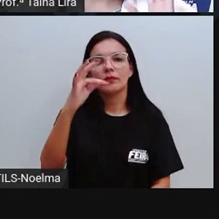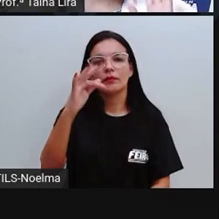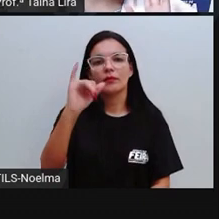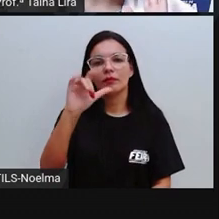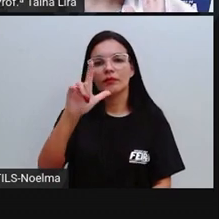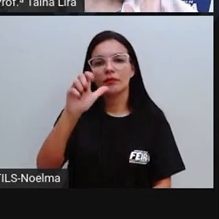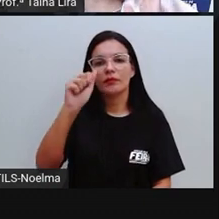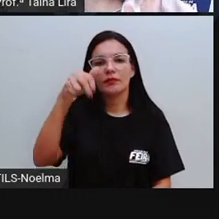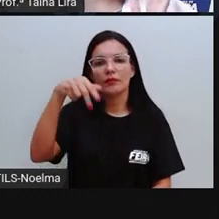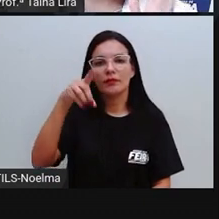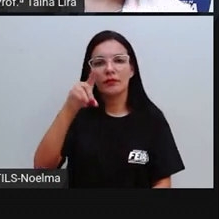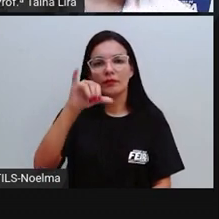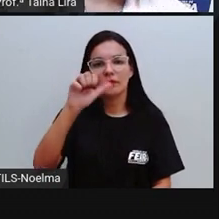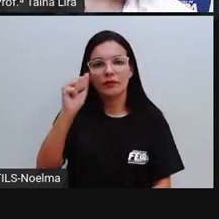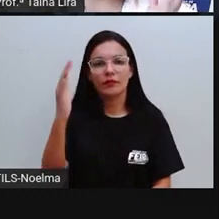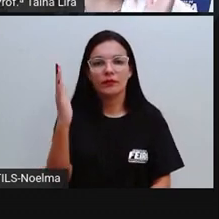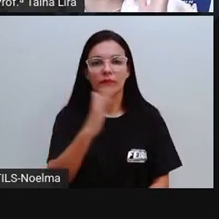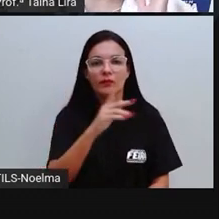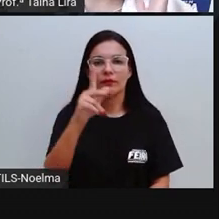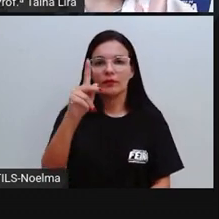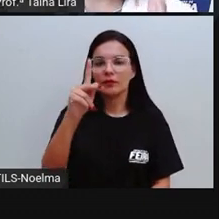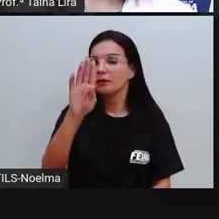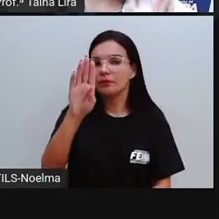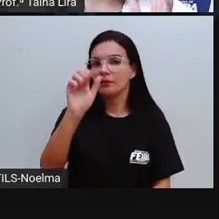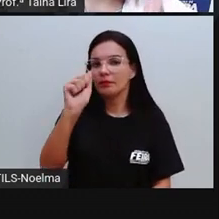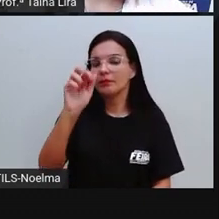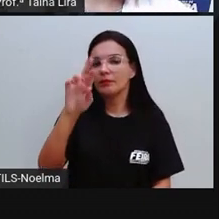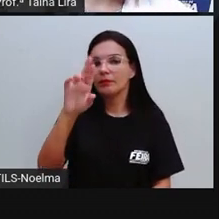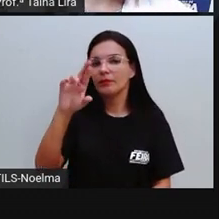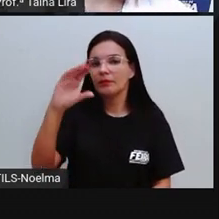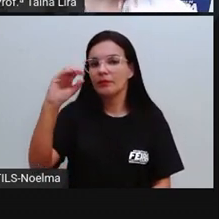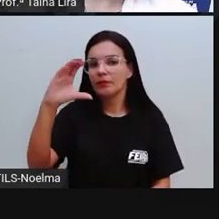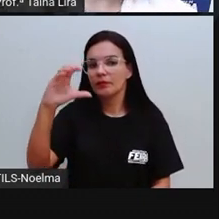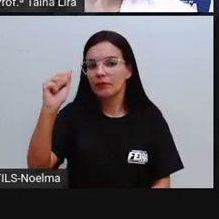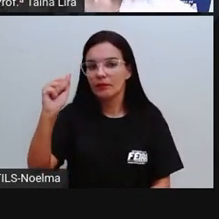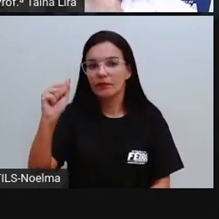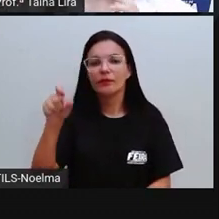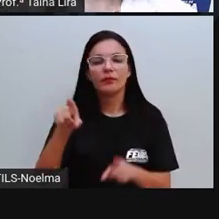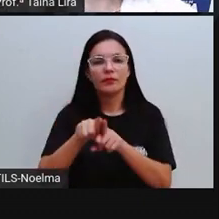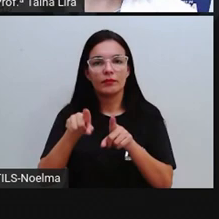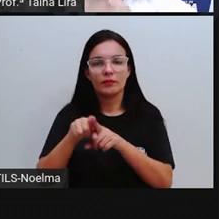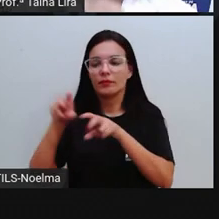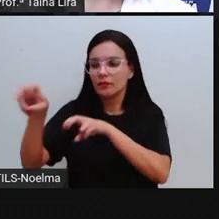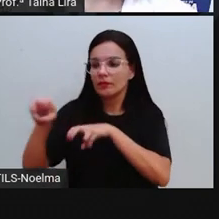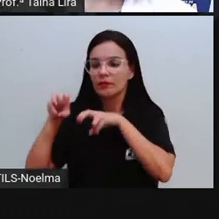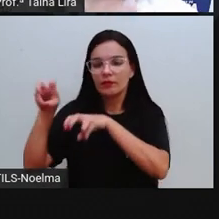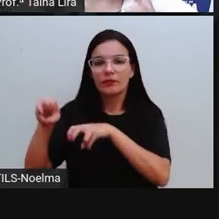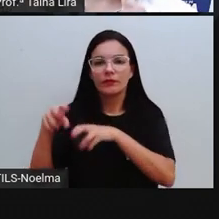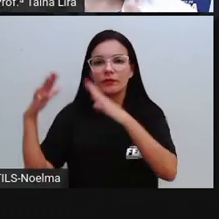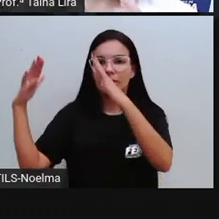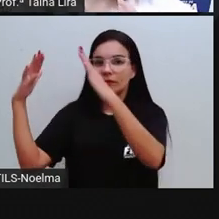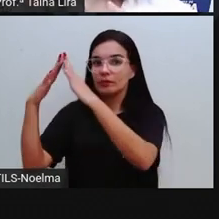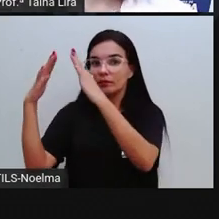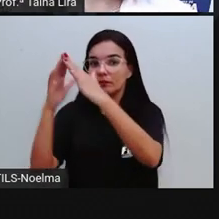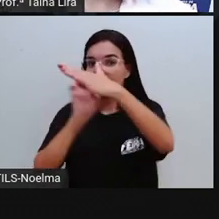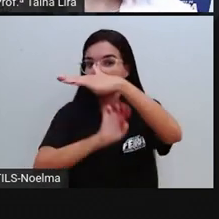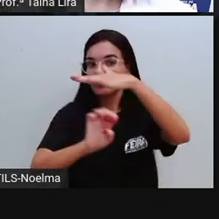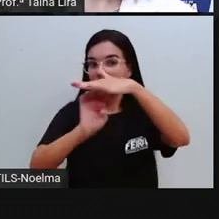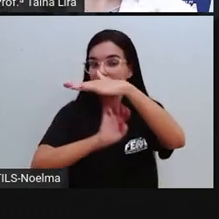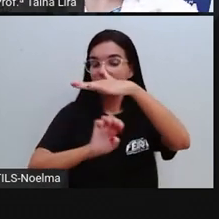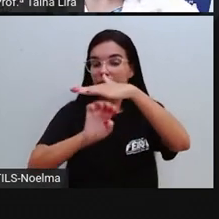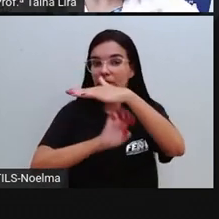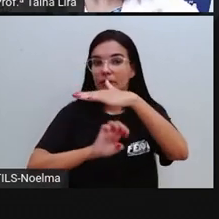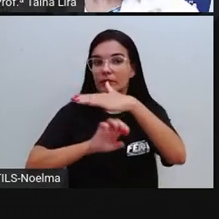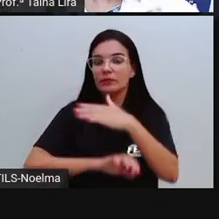tem também uma mina, né, chamada Fazenda Brasileiro, Mineração Fazenda Brasileiro, que é da empresa Yamana Gold,